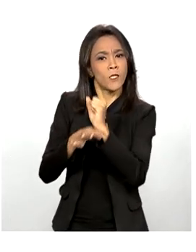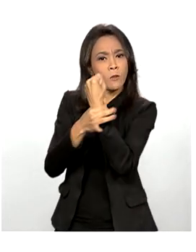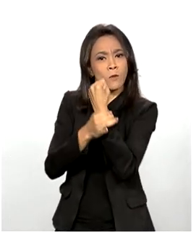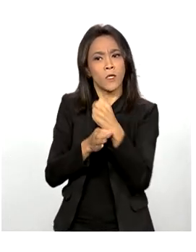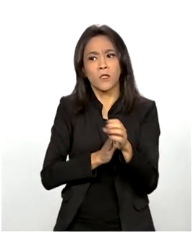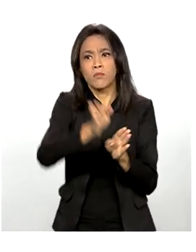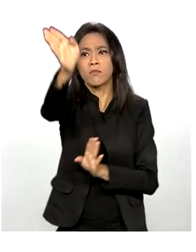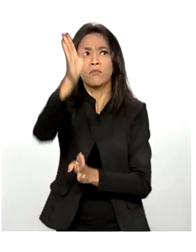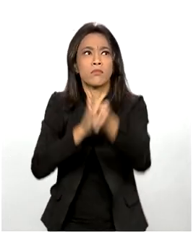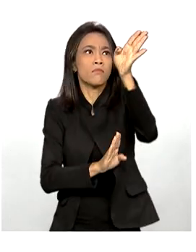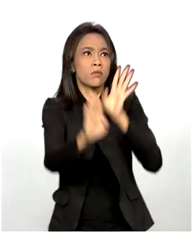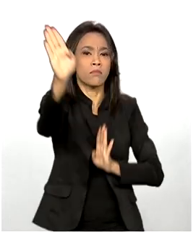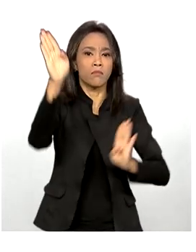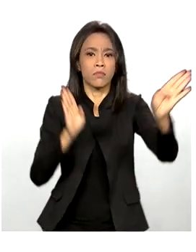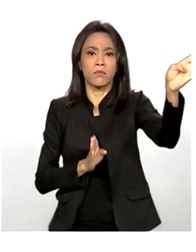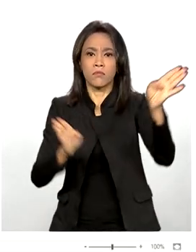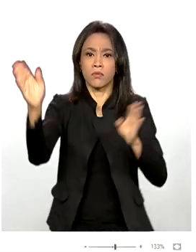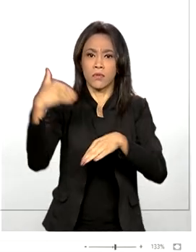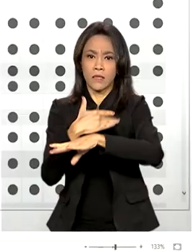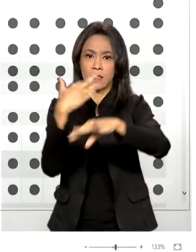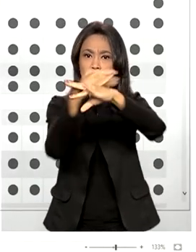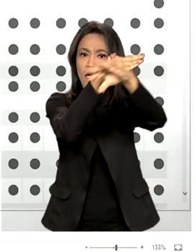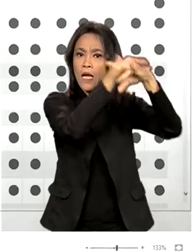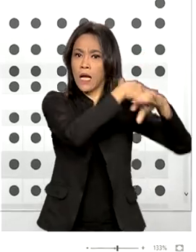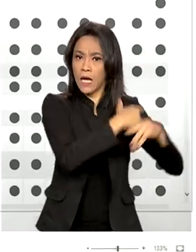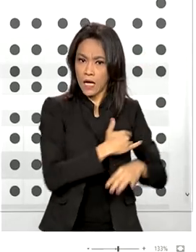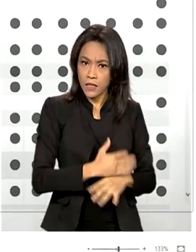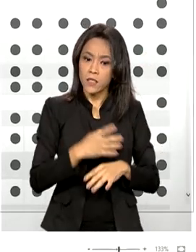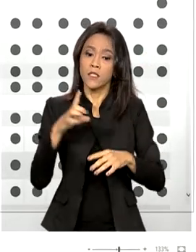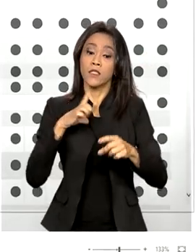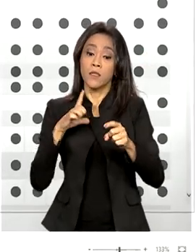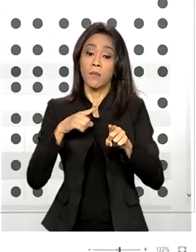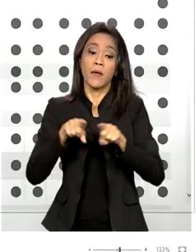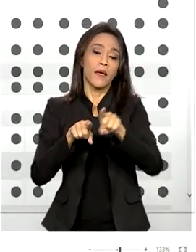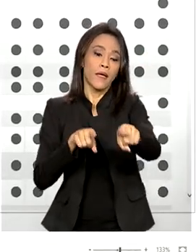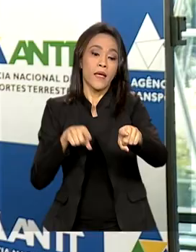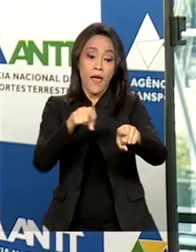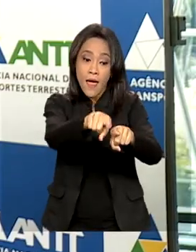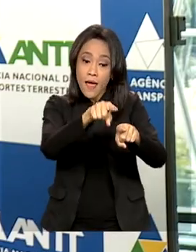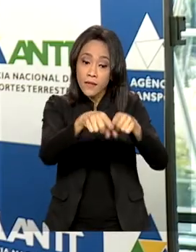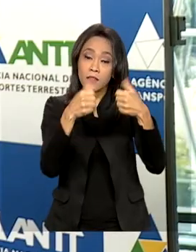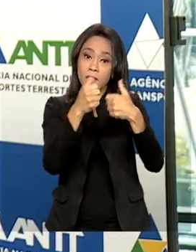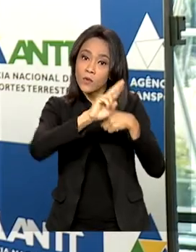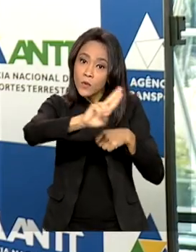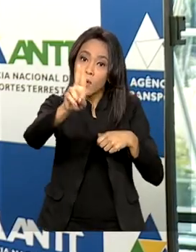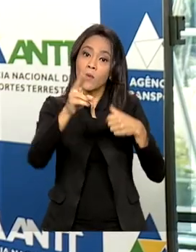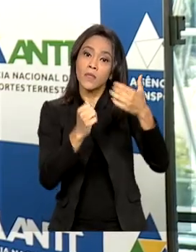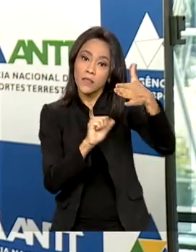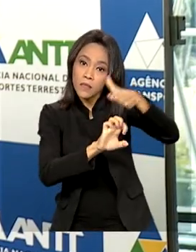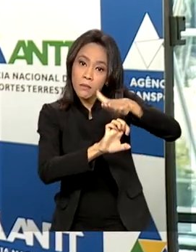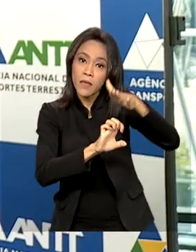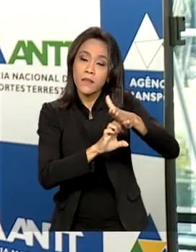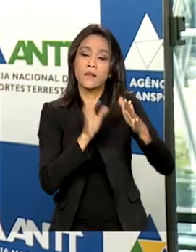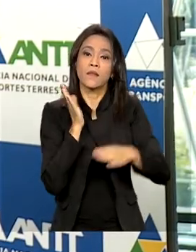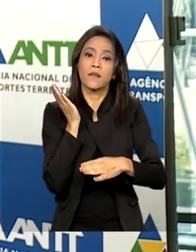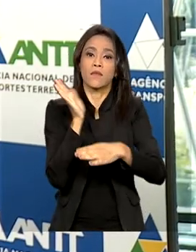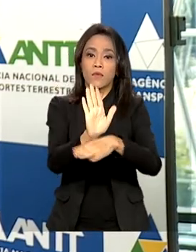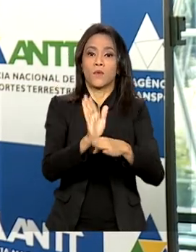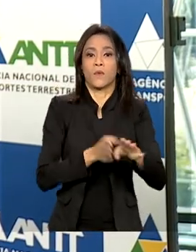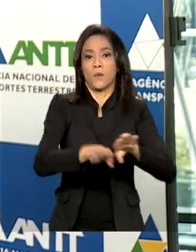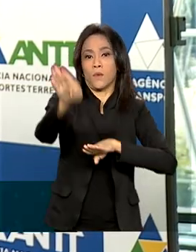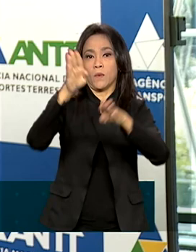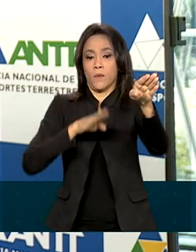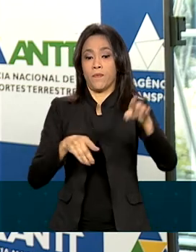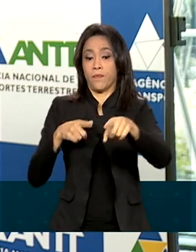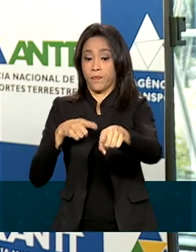cidades de origem e destino, além do serviço prestado por essas linhas. O transporte clandestino, pirata, não